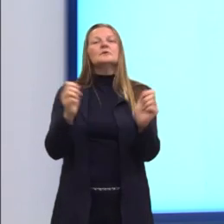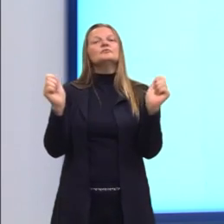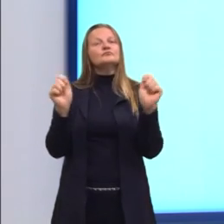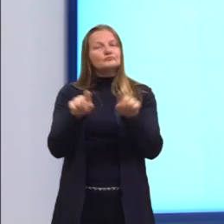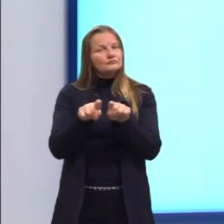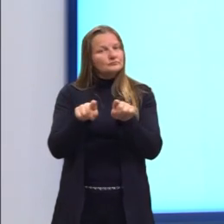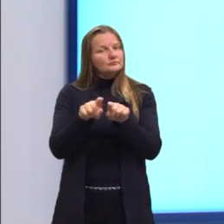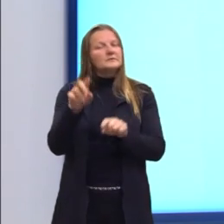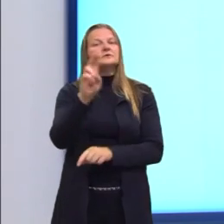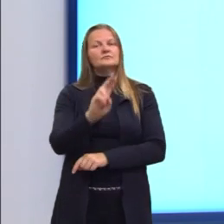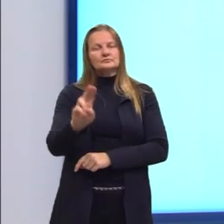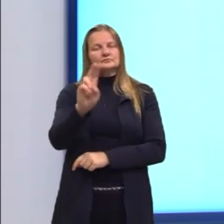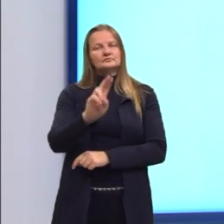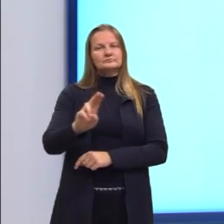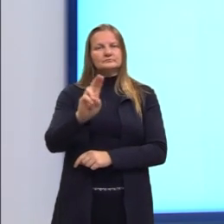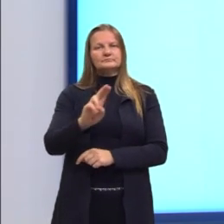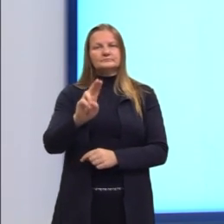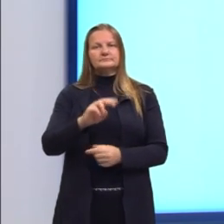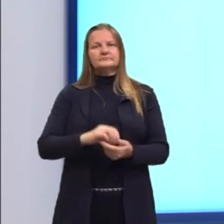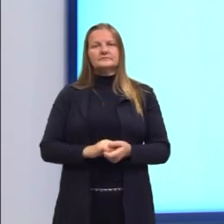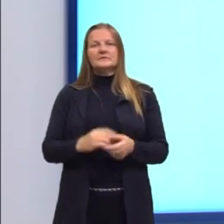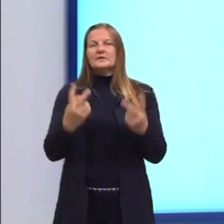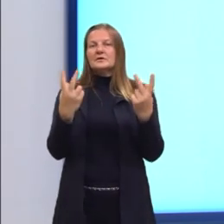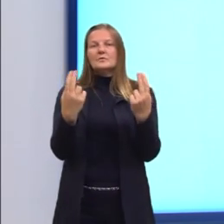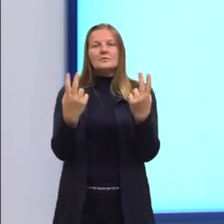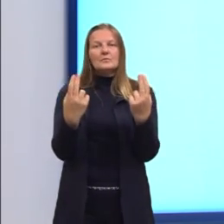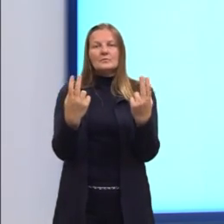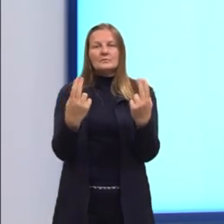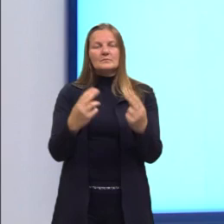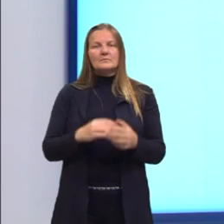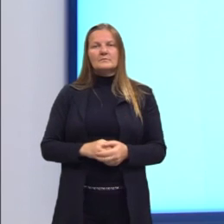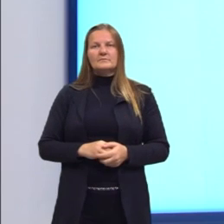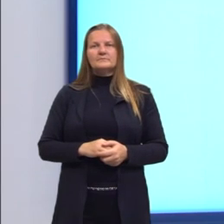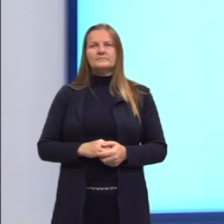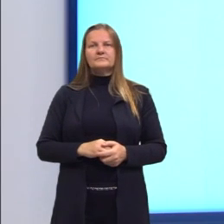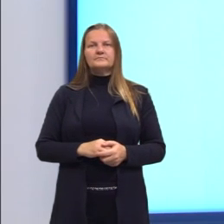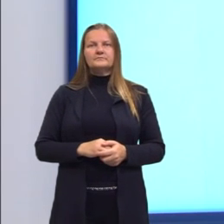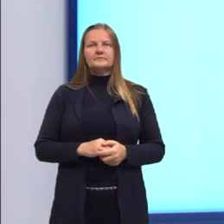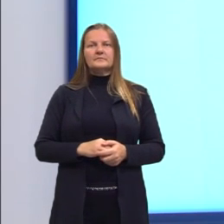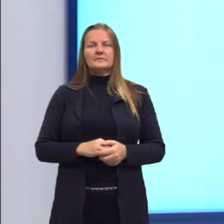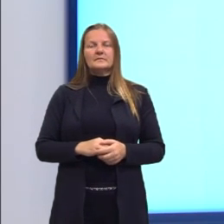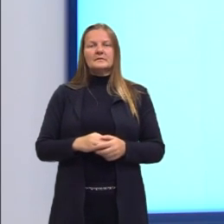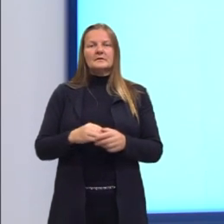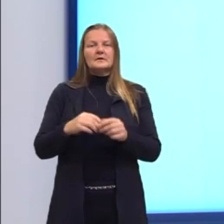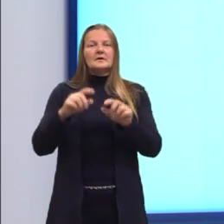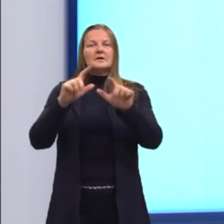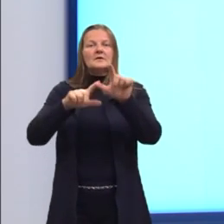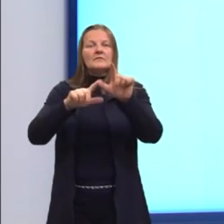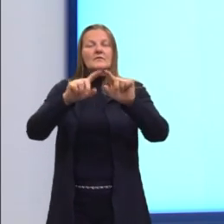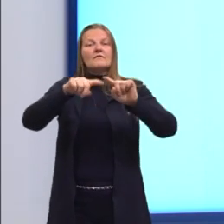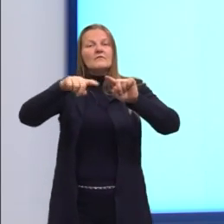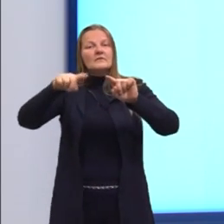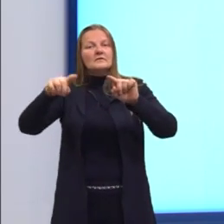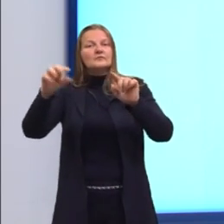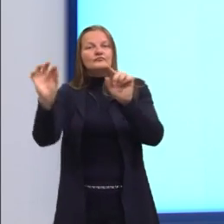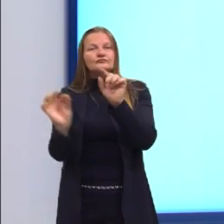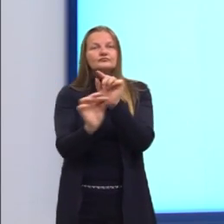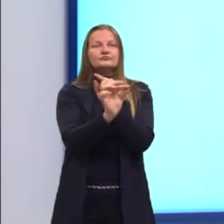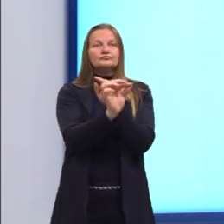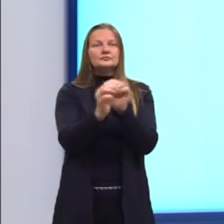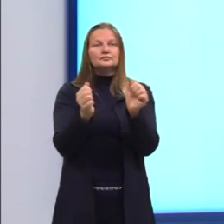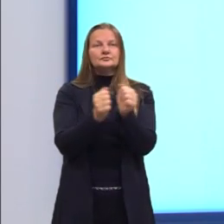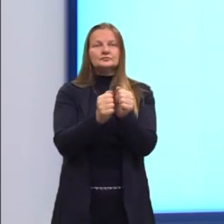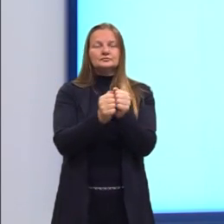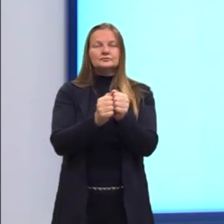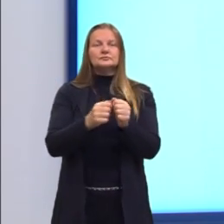muito utilizada, mas ela surge, então, desse caso de passar as variáveis para o mesmo lado da